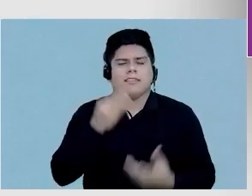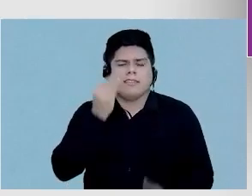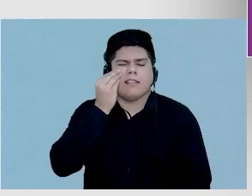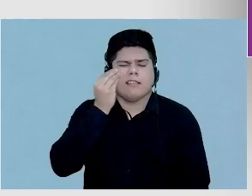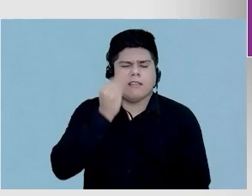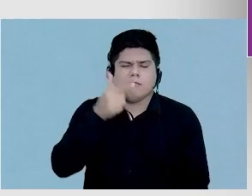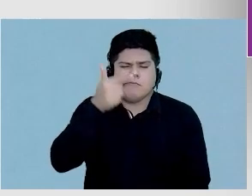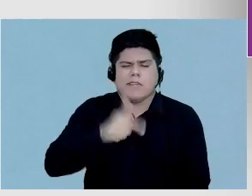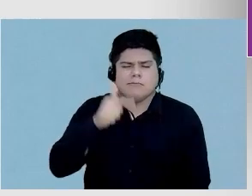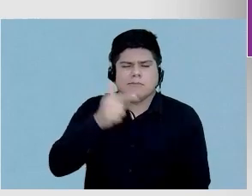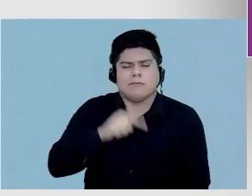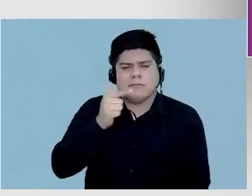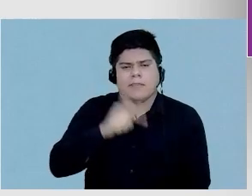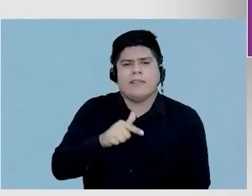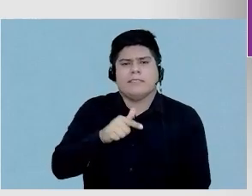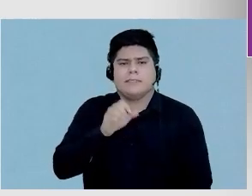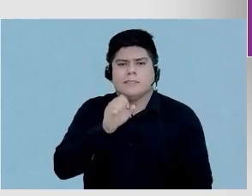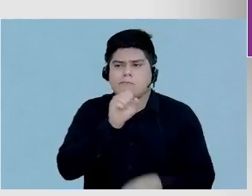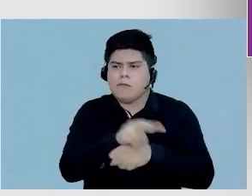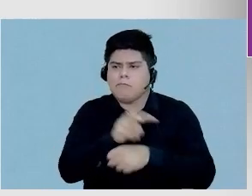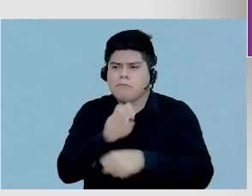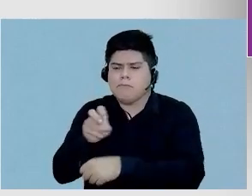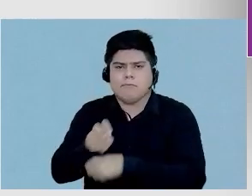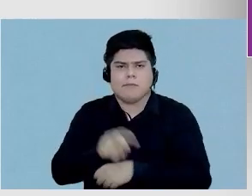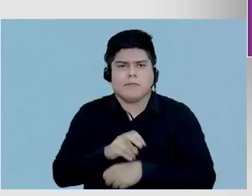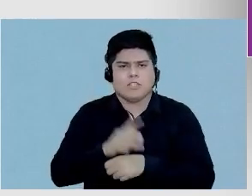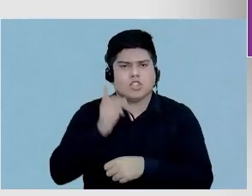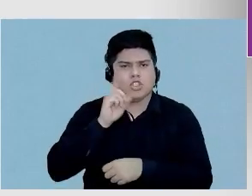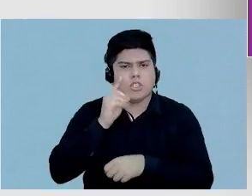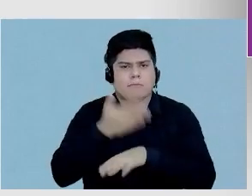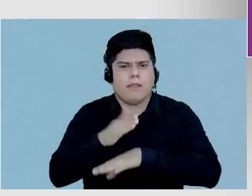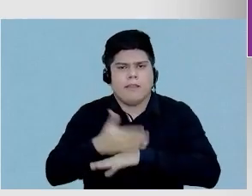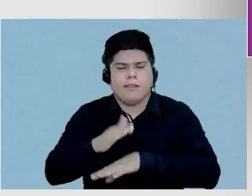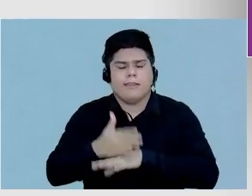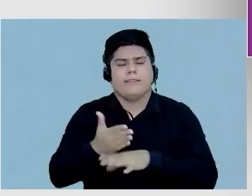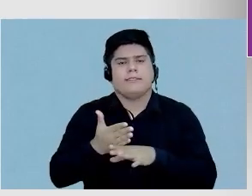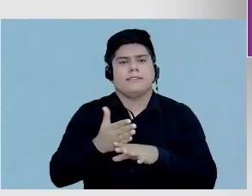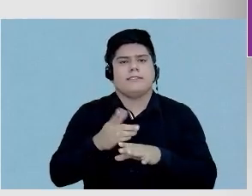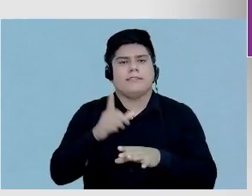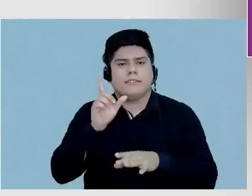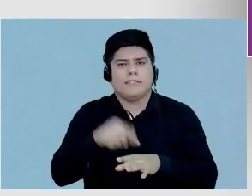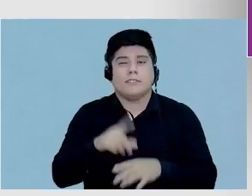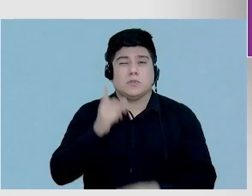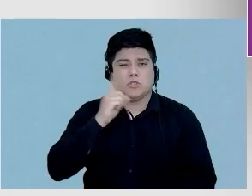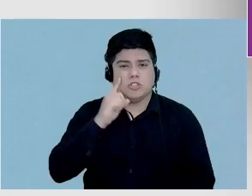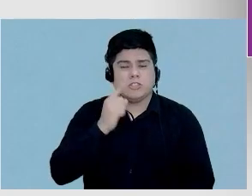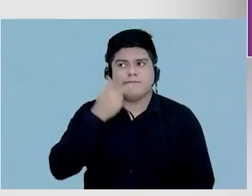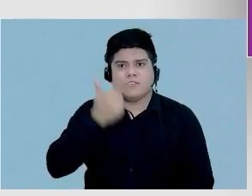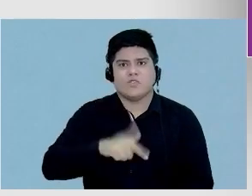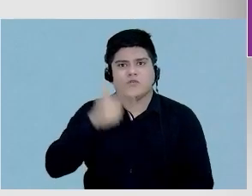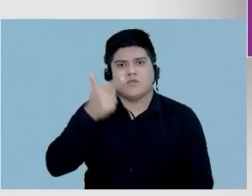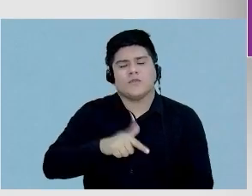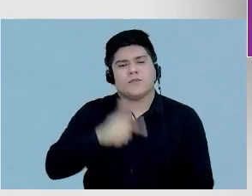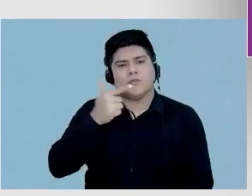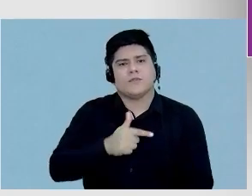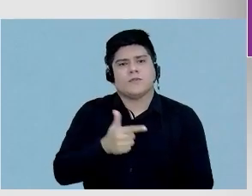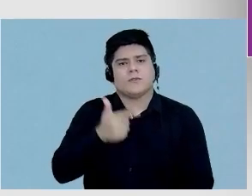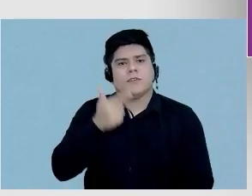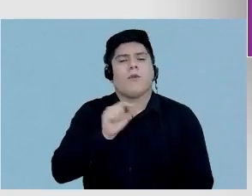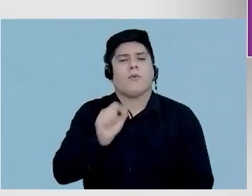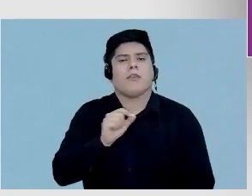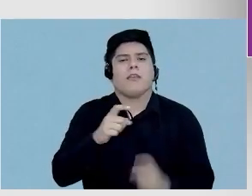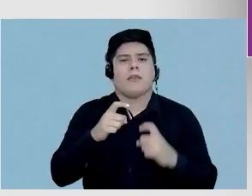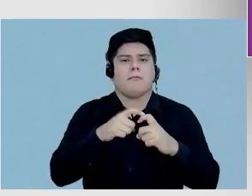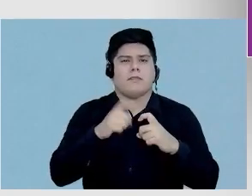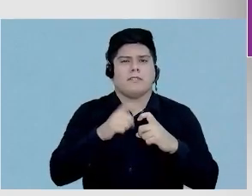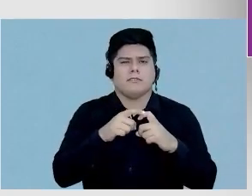cada vez mais implementar na prática e é um mantra que a gente tem tentado cada vez mais exercer, que é a medicina